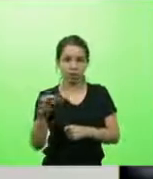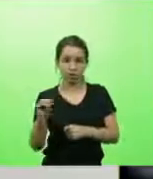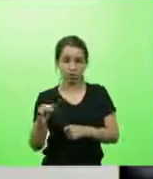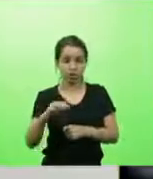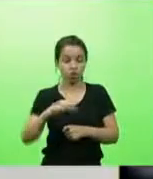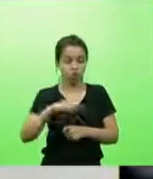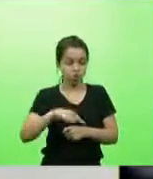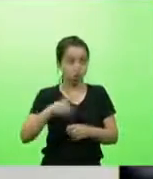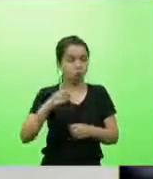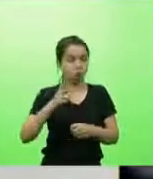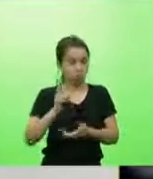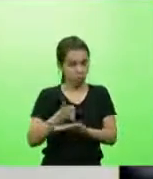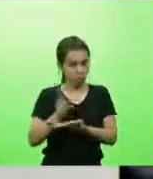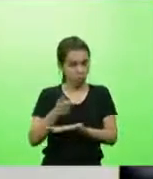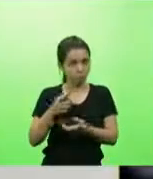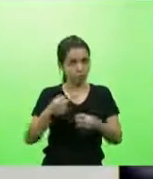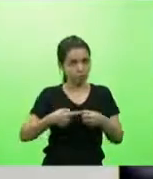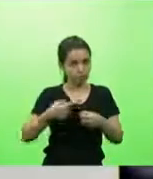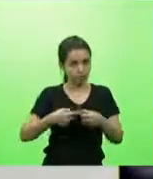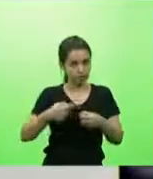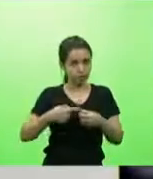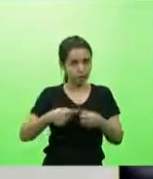É uma Rodovia que tem